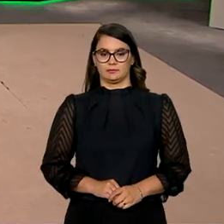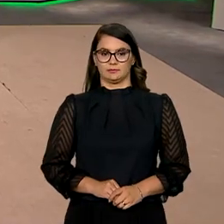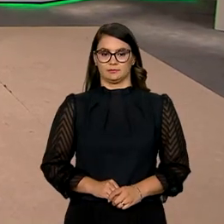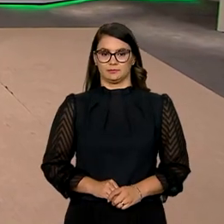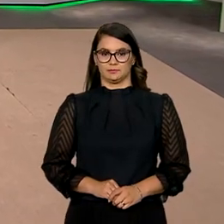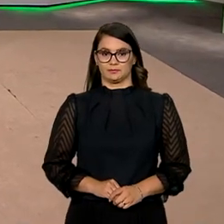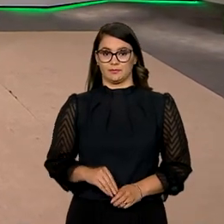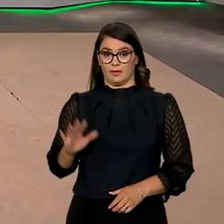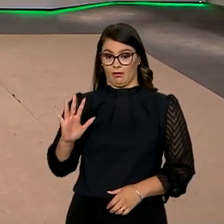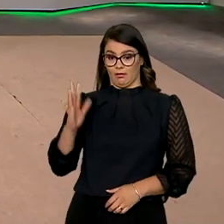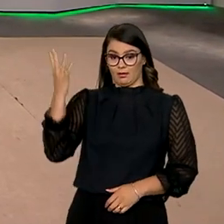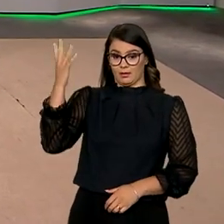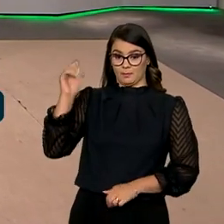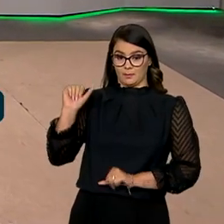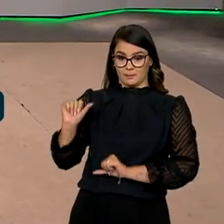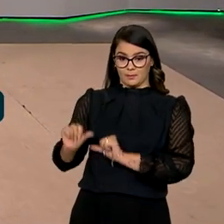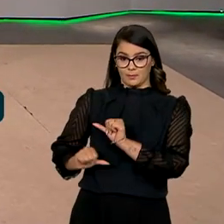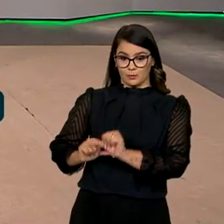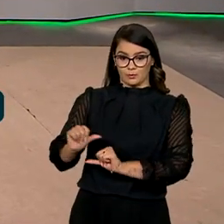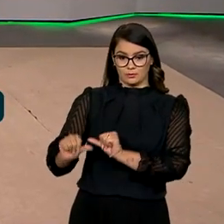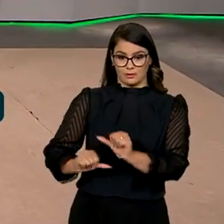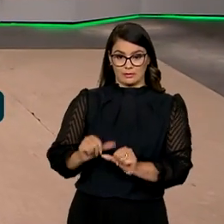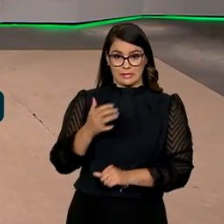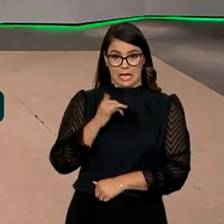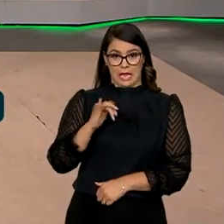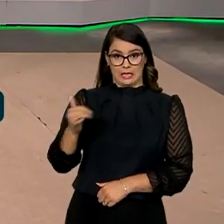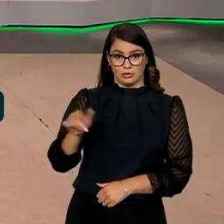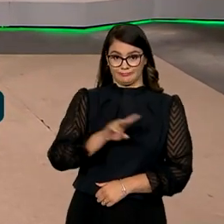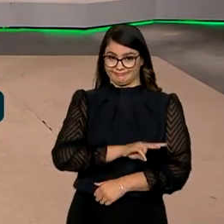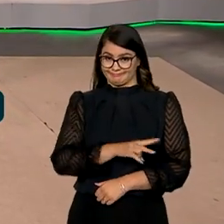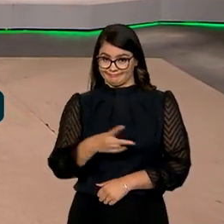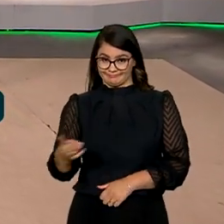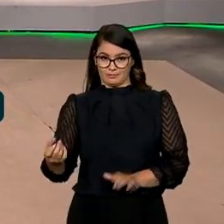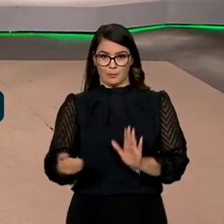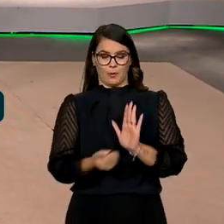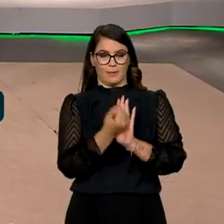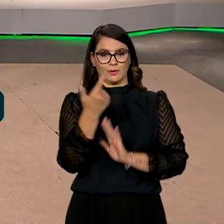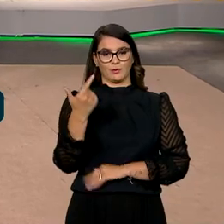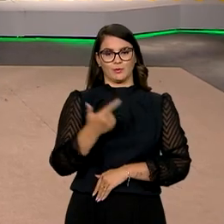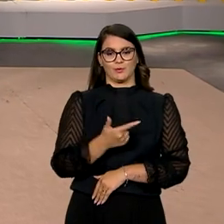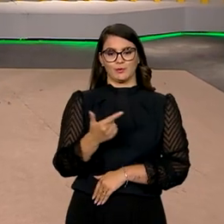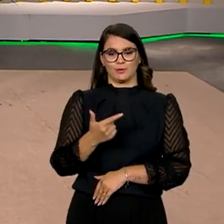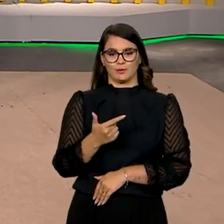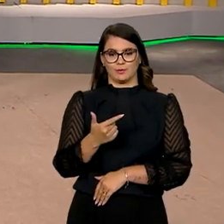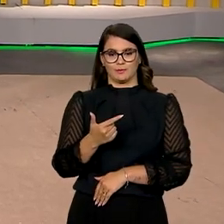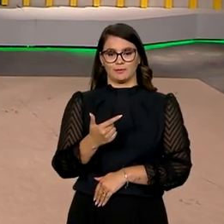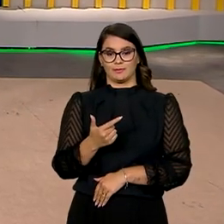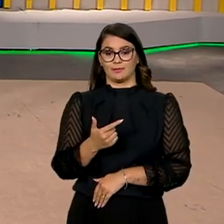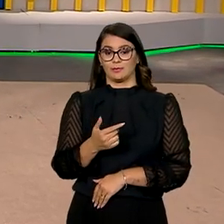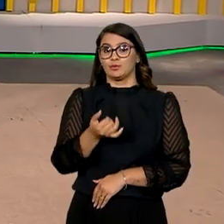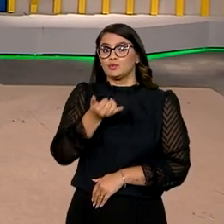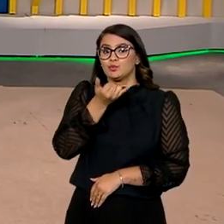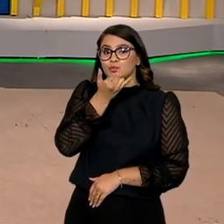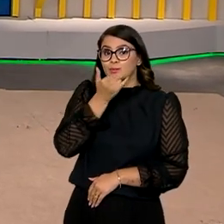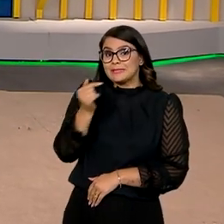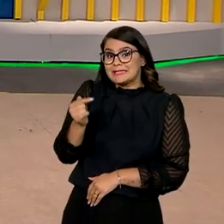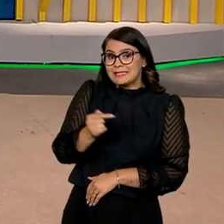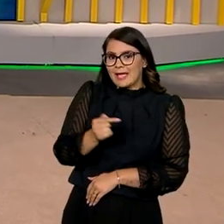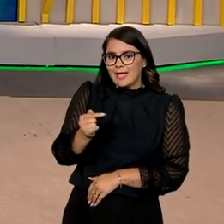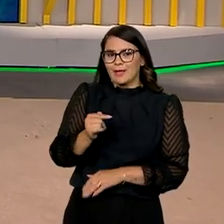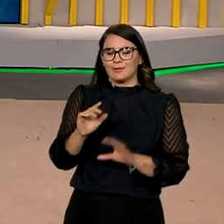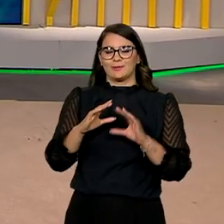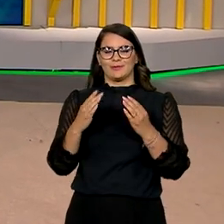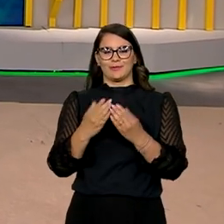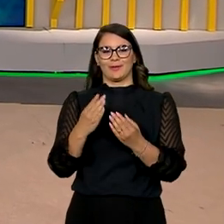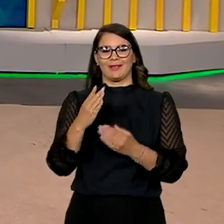As mudanças climáticas e a transição energética são um destaque do sétimo Fórum Nacional